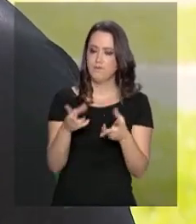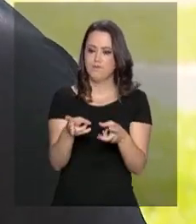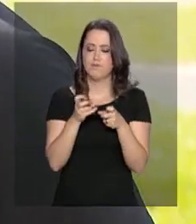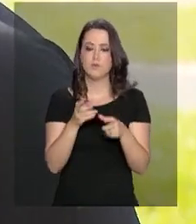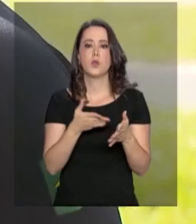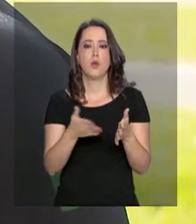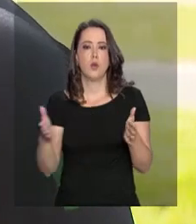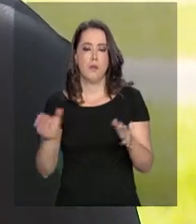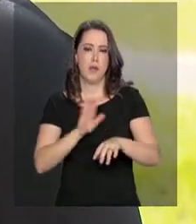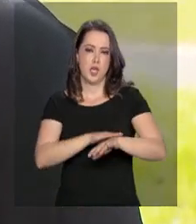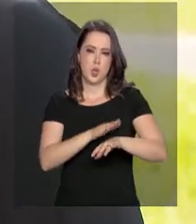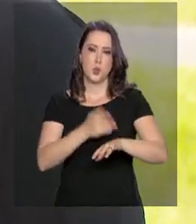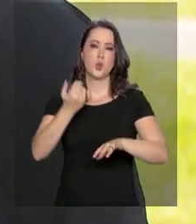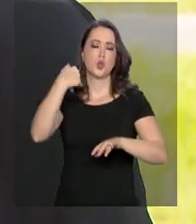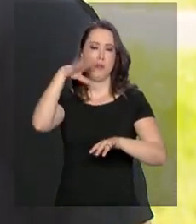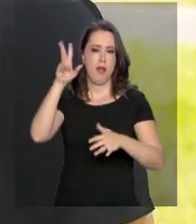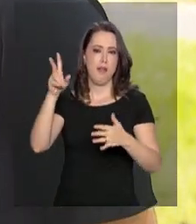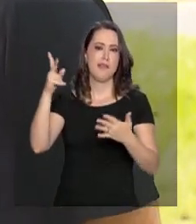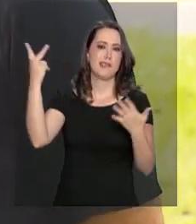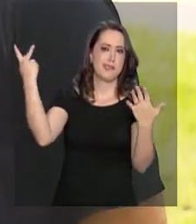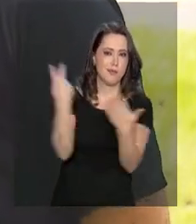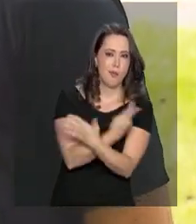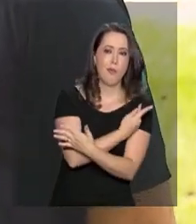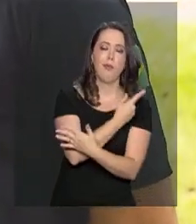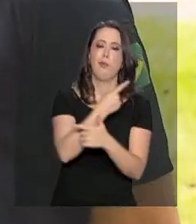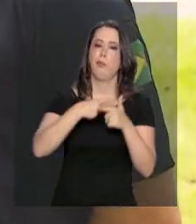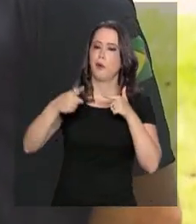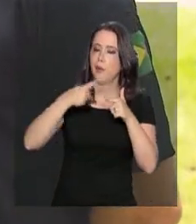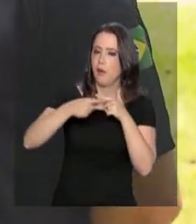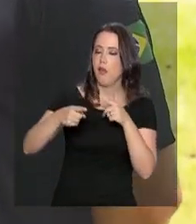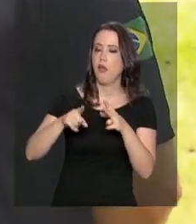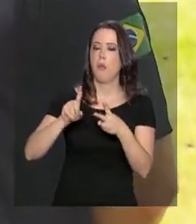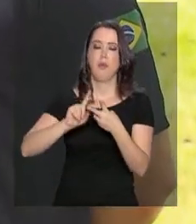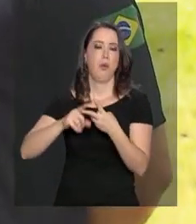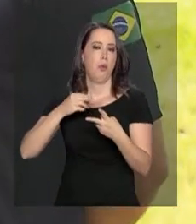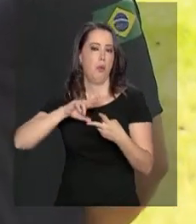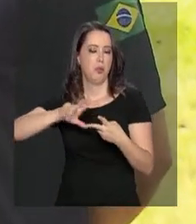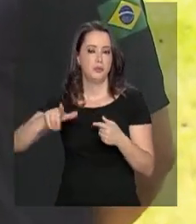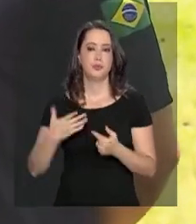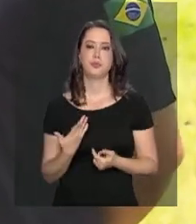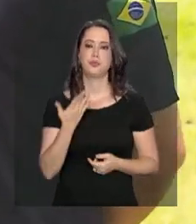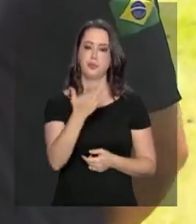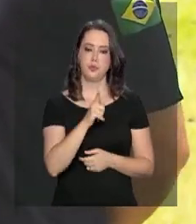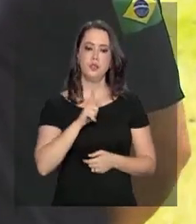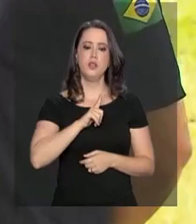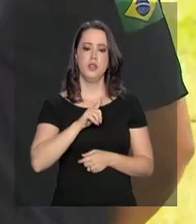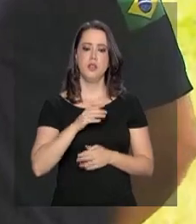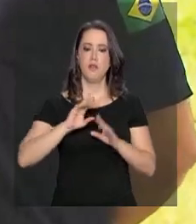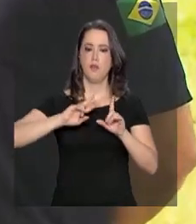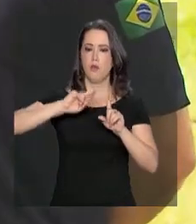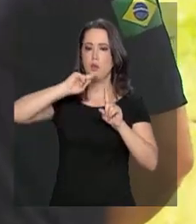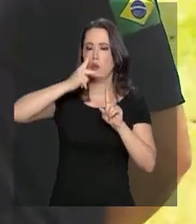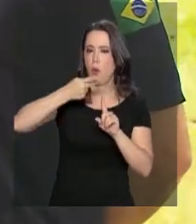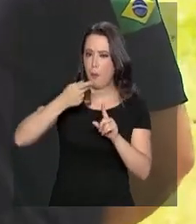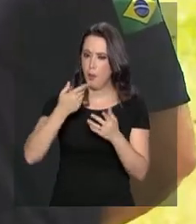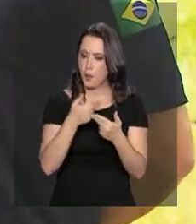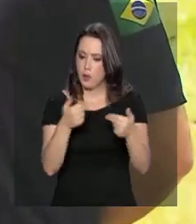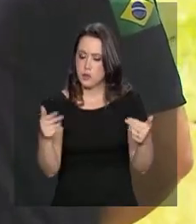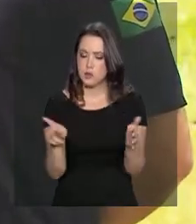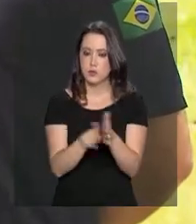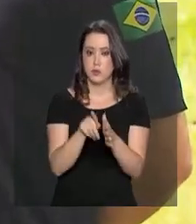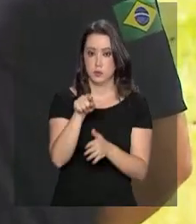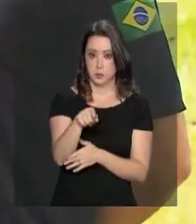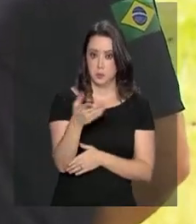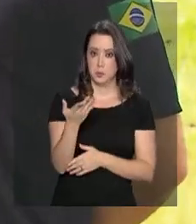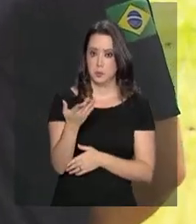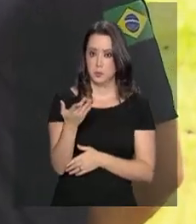número de acidentes. E em relação aos equipamentos, você me falou que aumentou também quase 100%, foi isso? Isso, os procedimentos